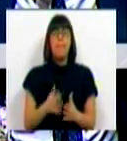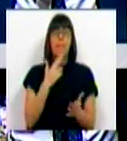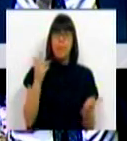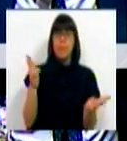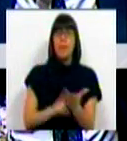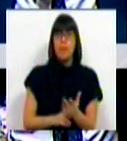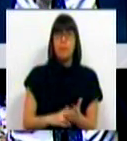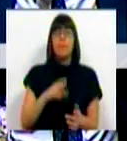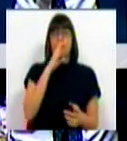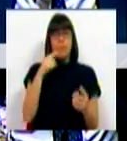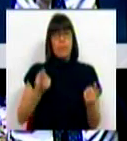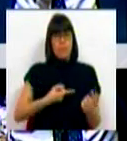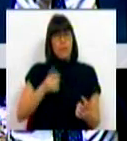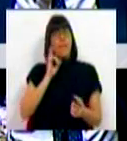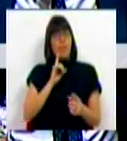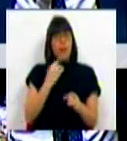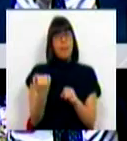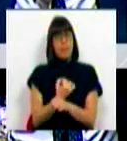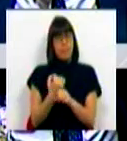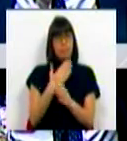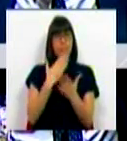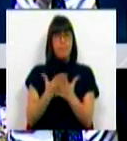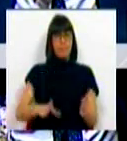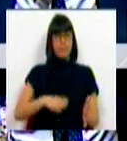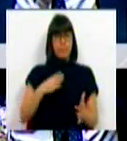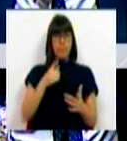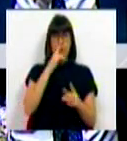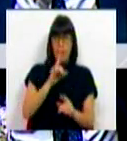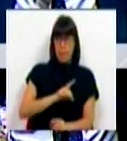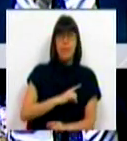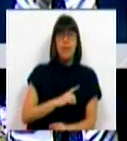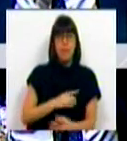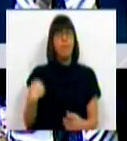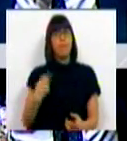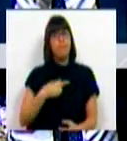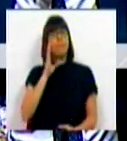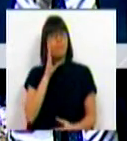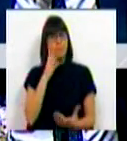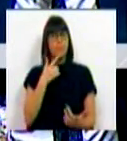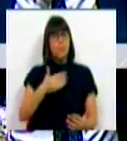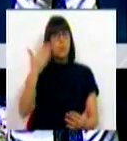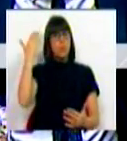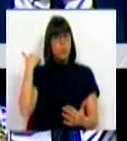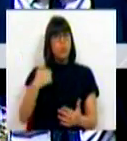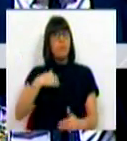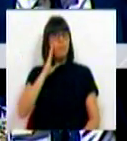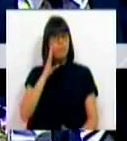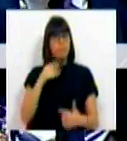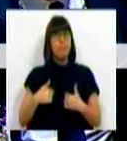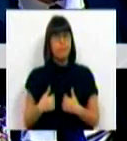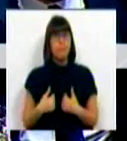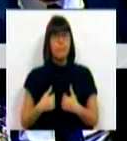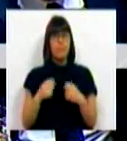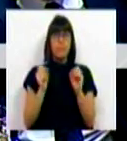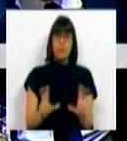certamente, se temos que valorizar a actividade e dar confiança aos atores privados, sabemos bem, há muitas décadas, que